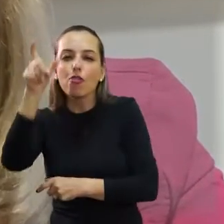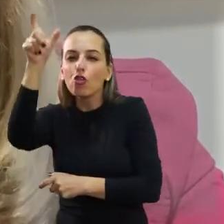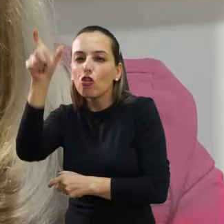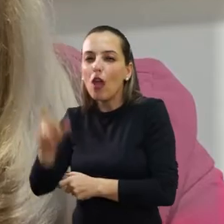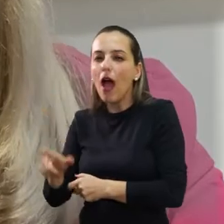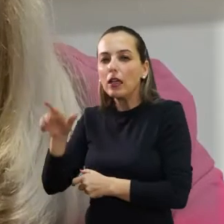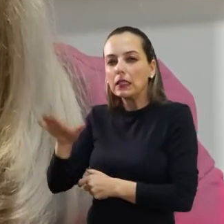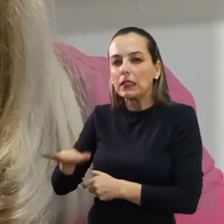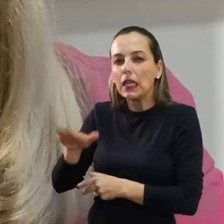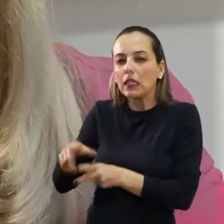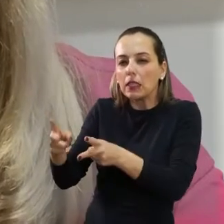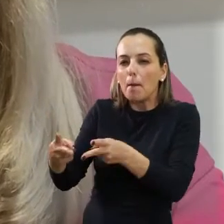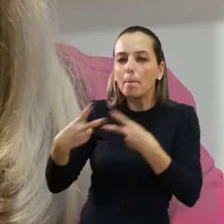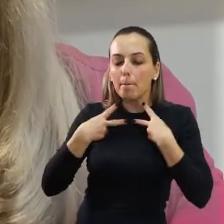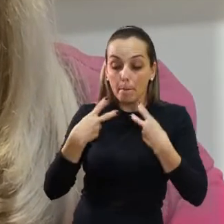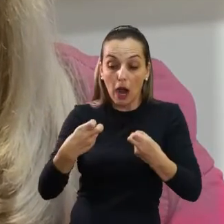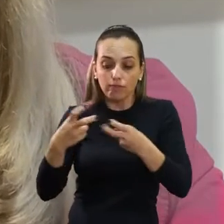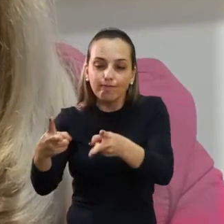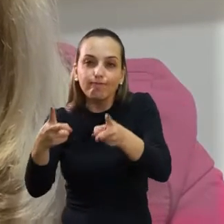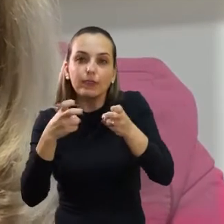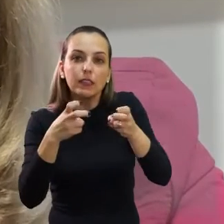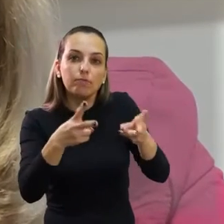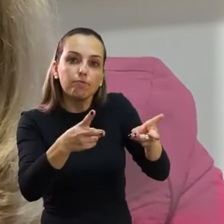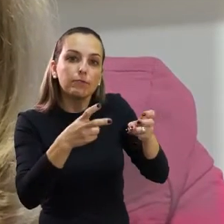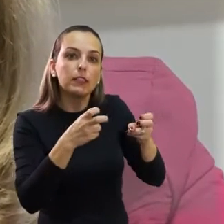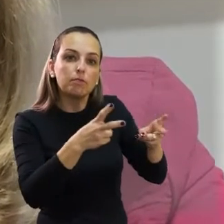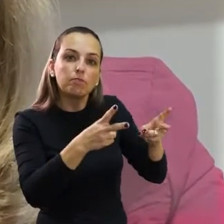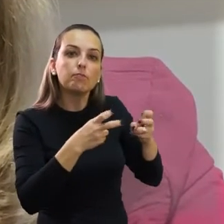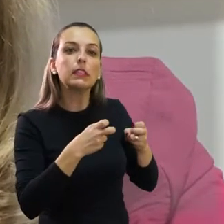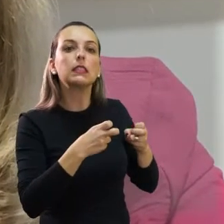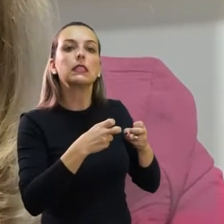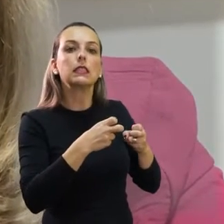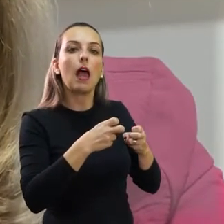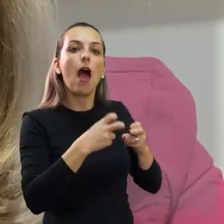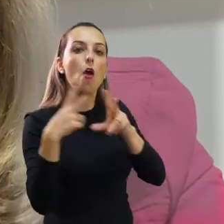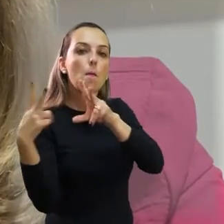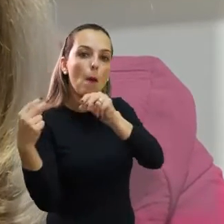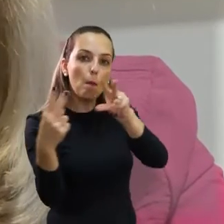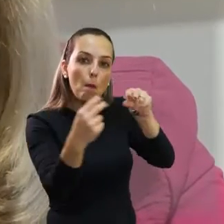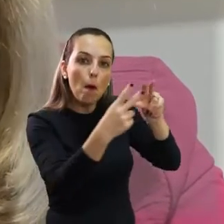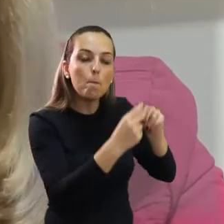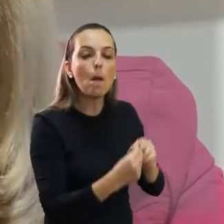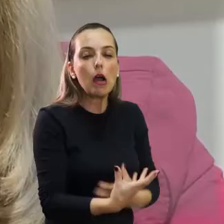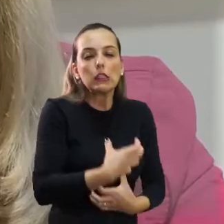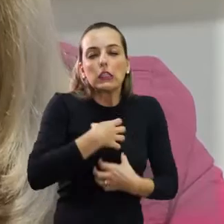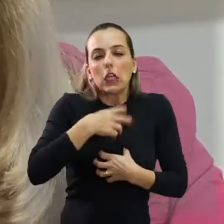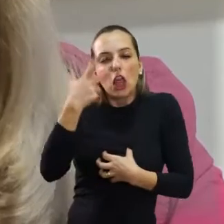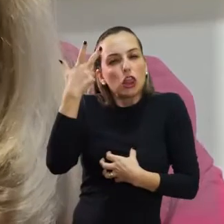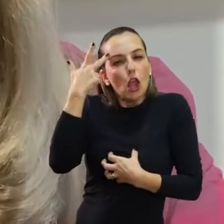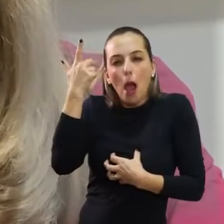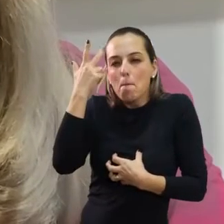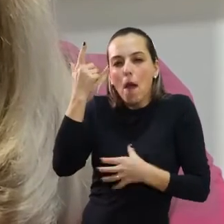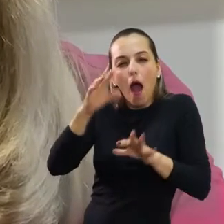as ações, pessoas. Isso deve ser feito de um modo bem natural,